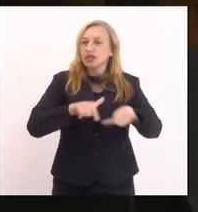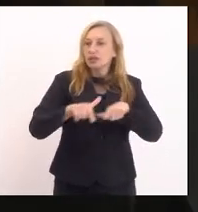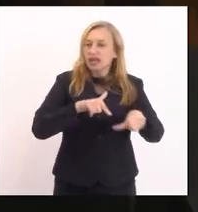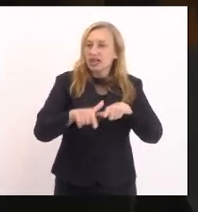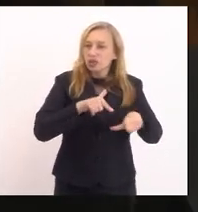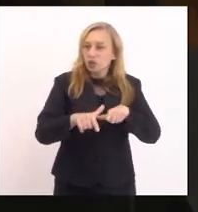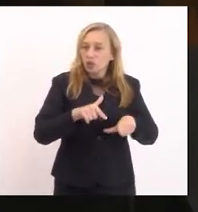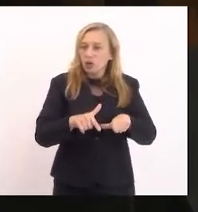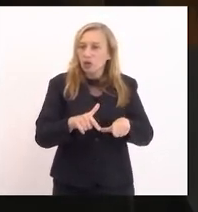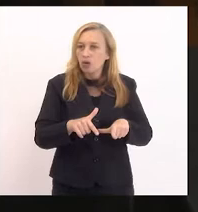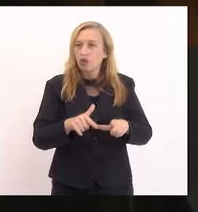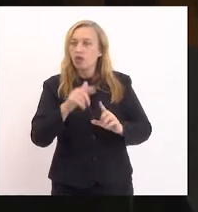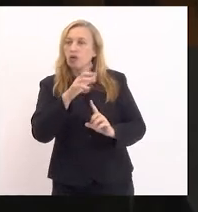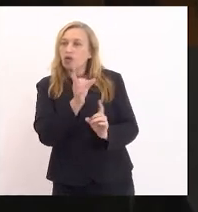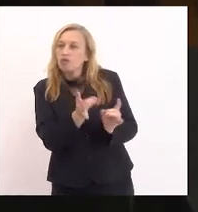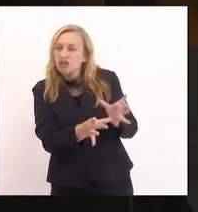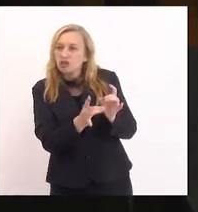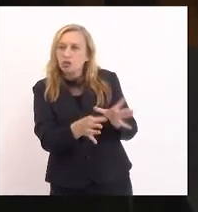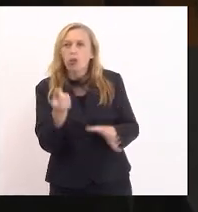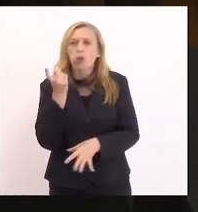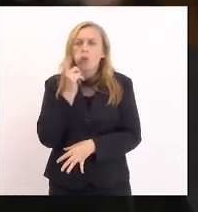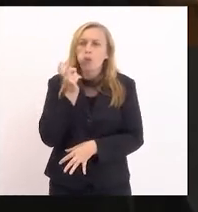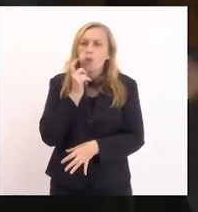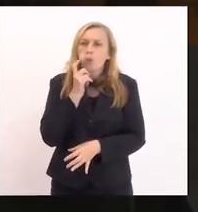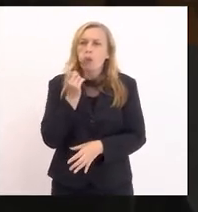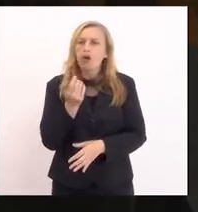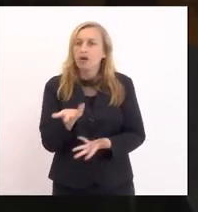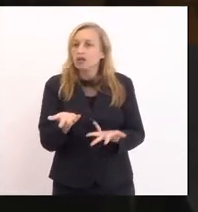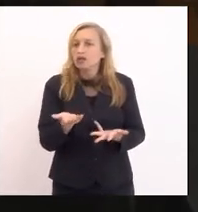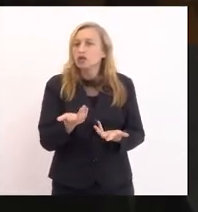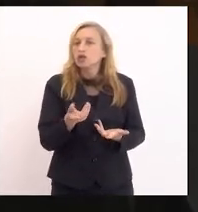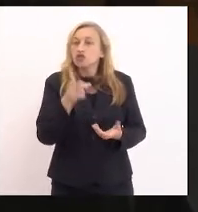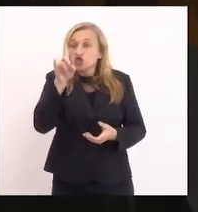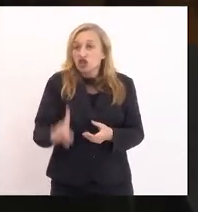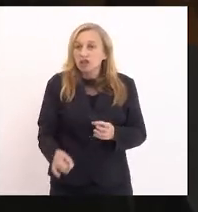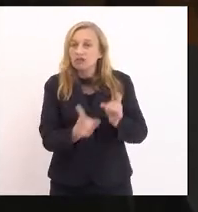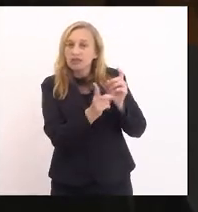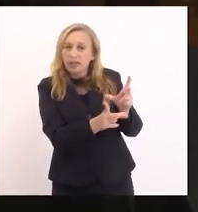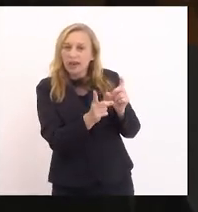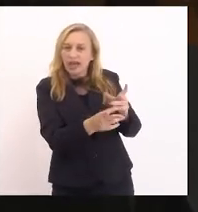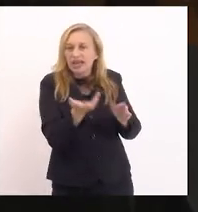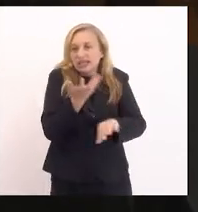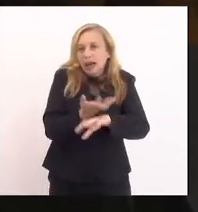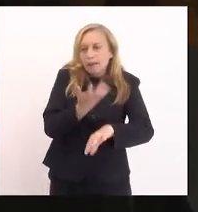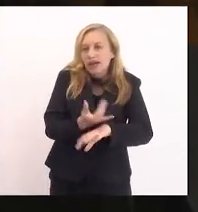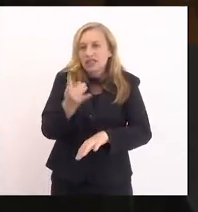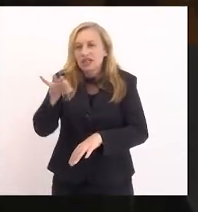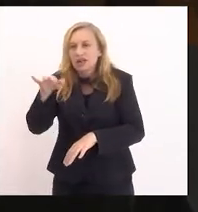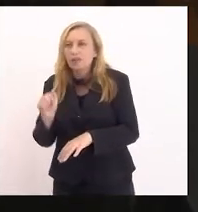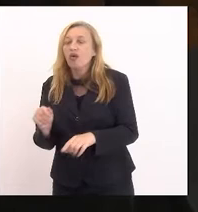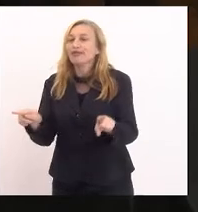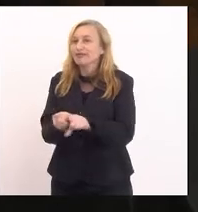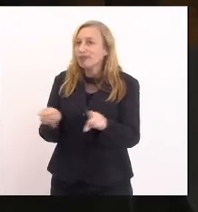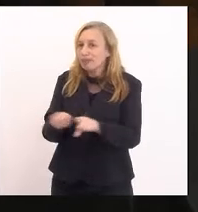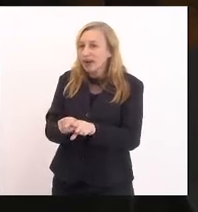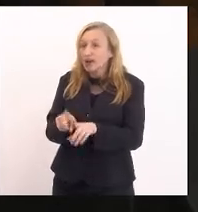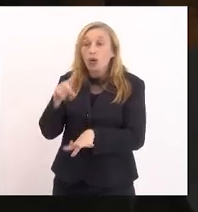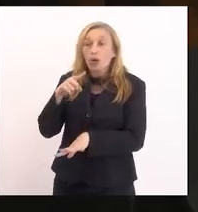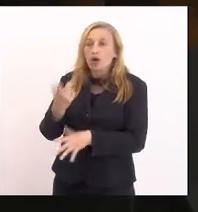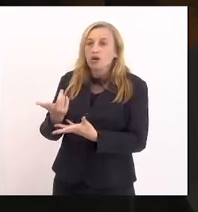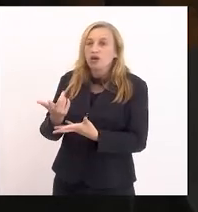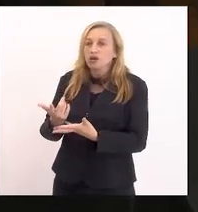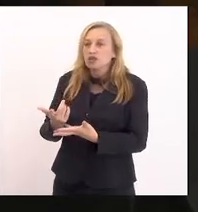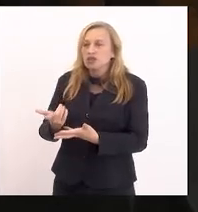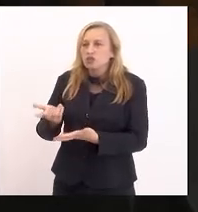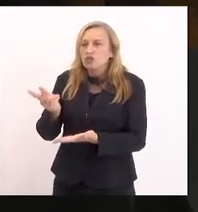de balas, porque estava questionando o seu direito de trabalhar na Praça da Aribóia, se tornou também uma figura repugnante